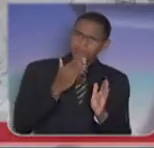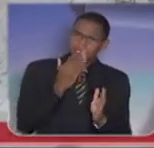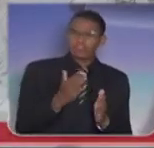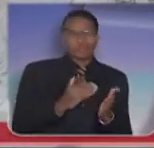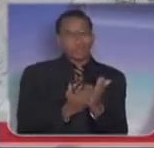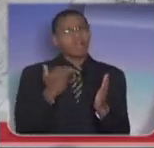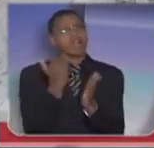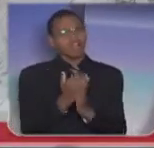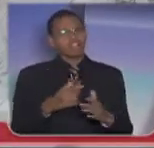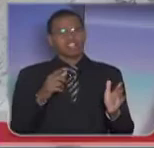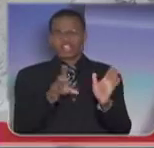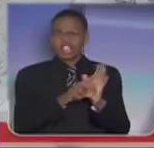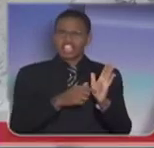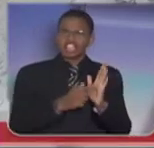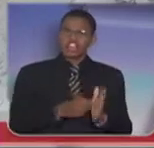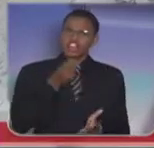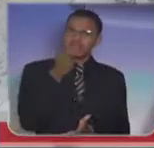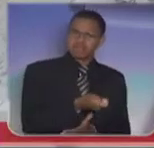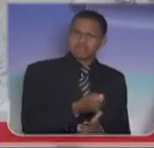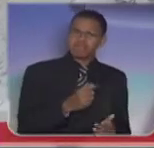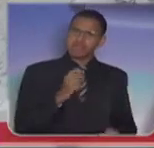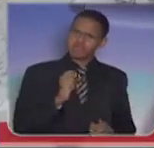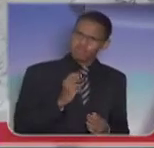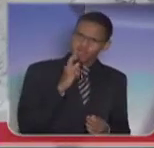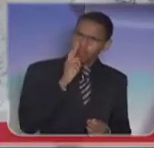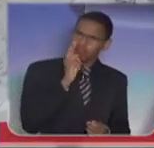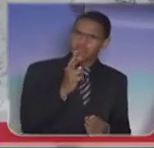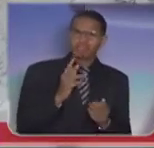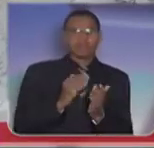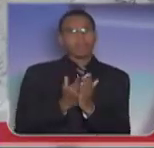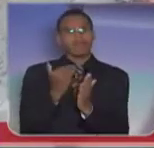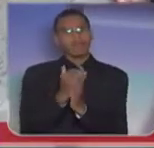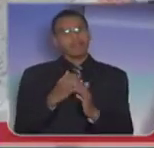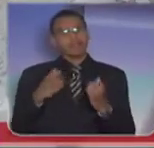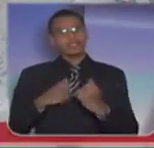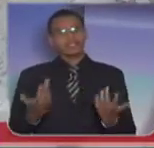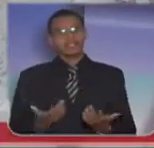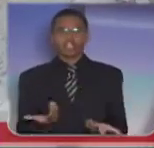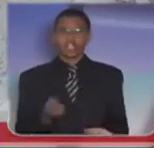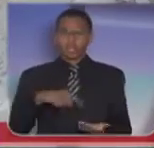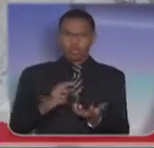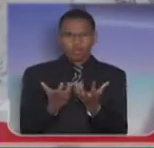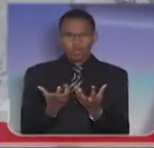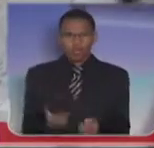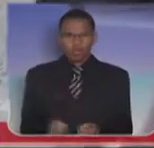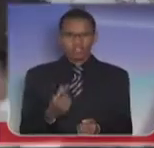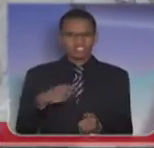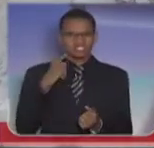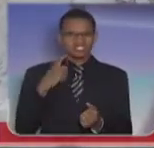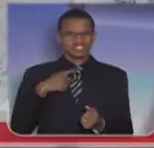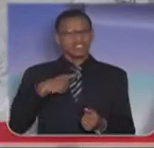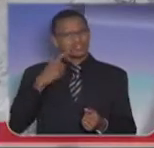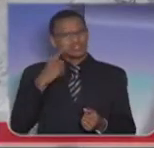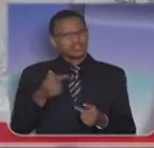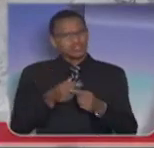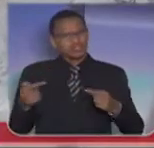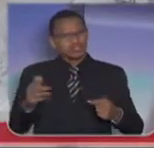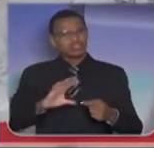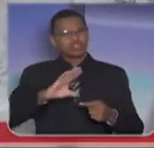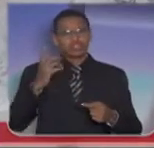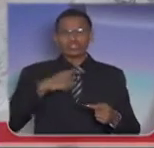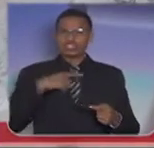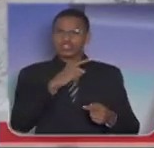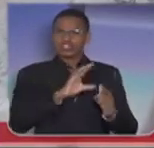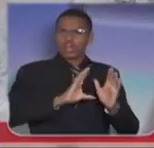com firmeza sobre os criminosos. Porque nós não podemos aceitar. O exemplo disso, que aconteceu nesta semana, todo mundo acompanhou, um